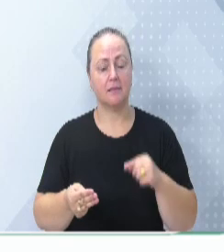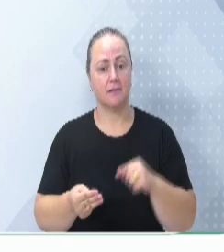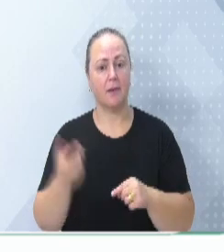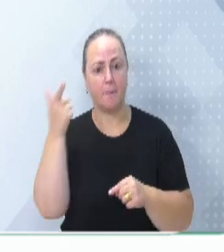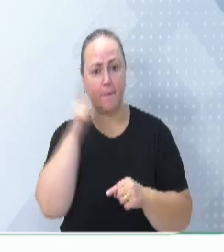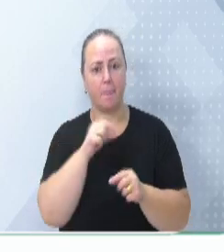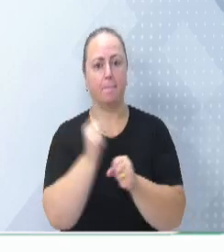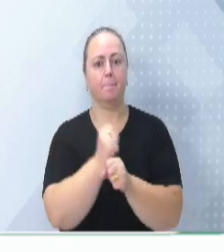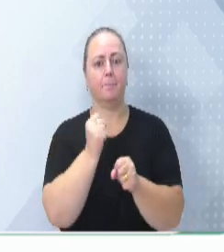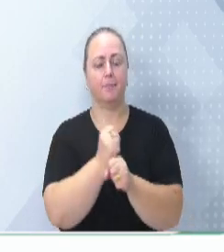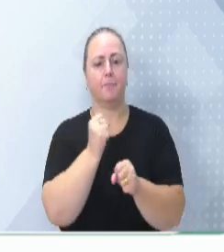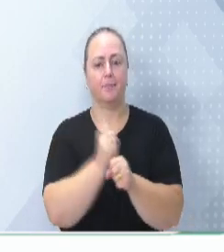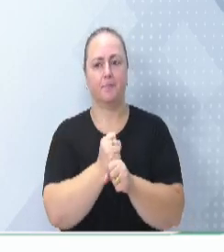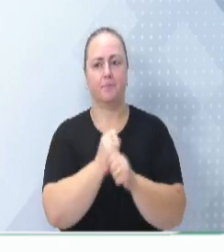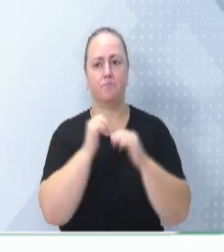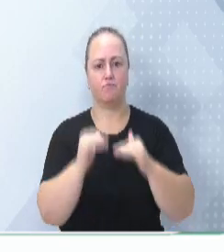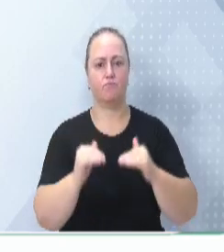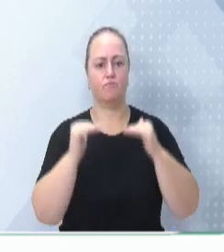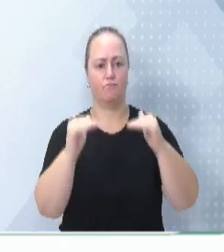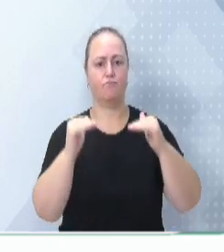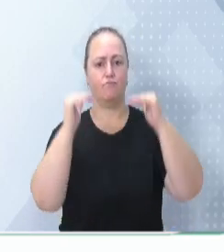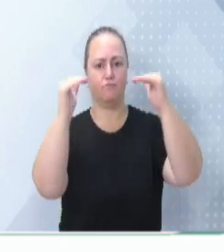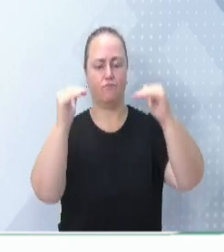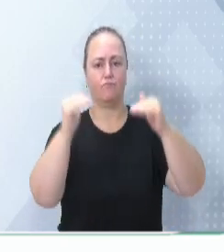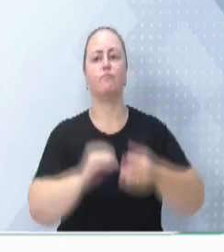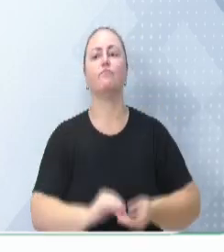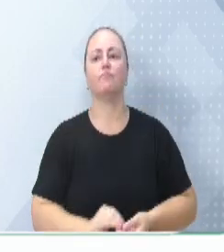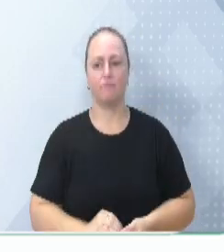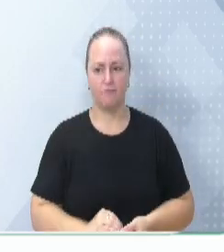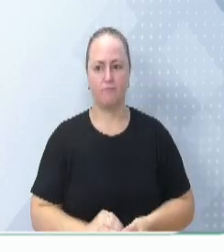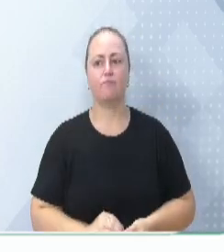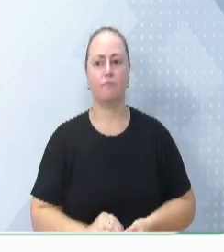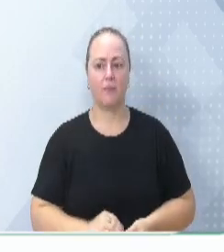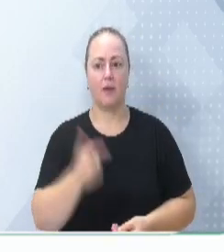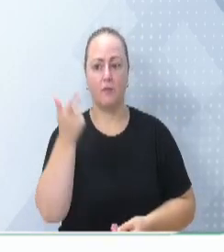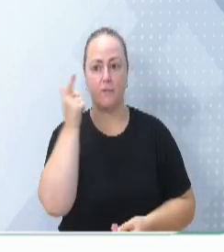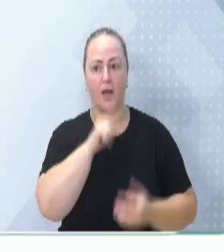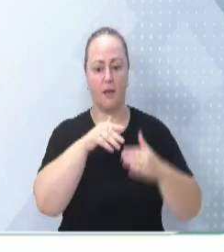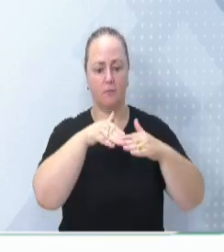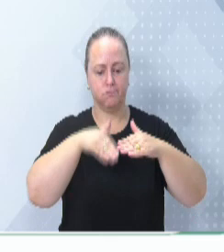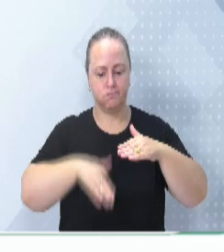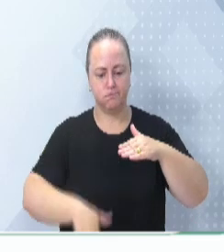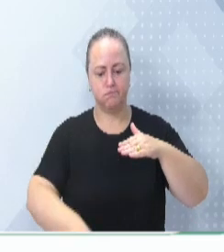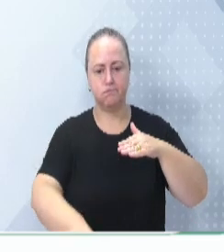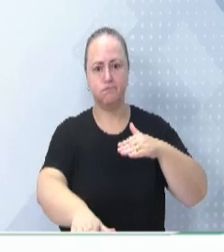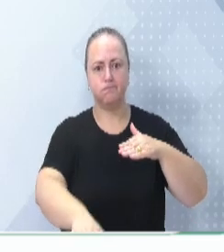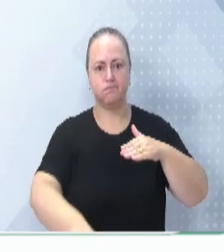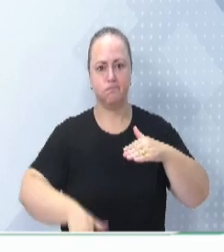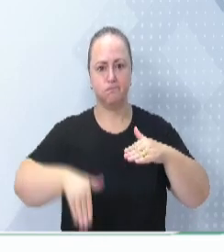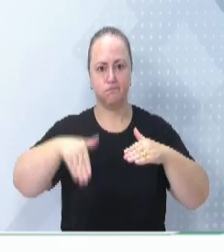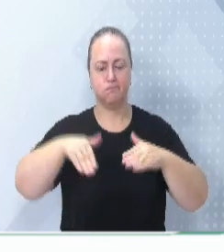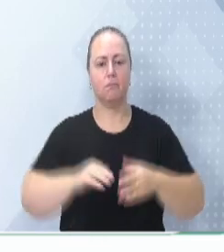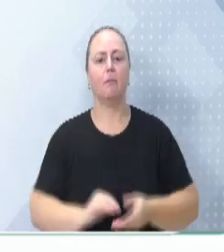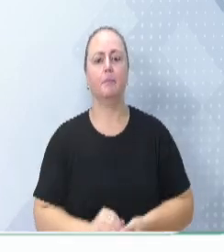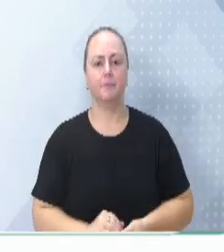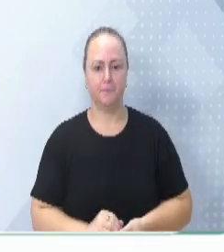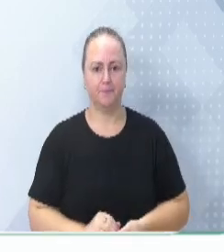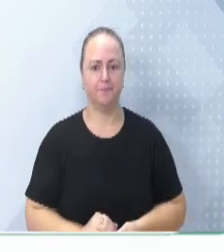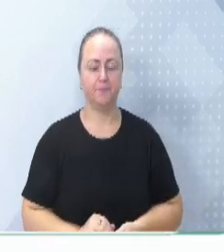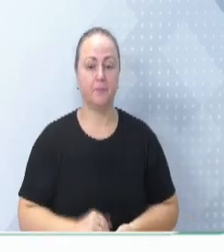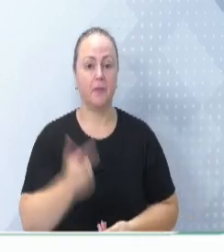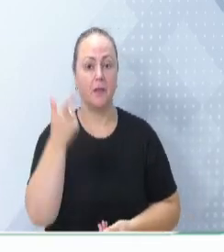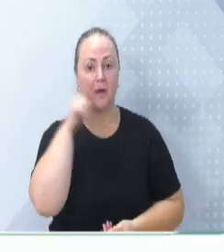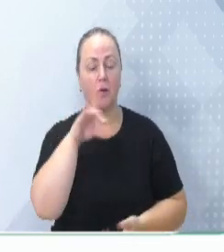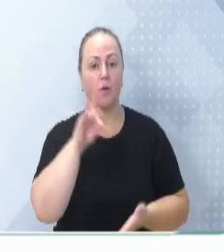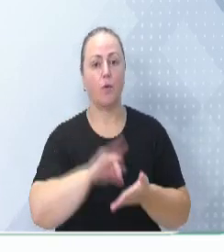executar essa obra de três pavimentos, que é uma parte de baixo do subsolo, que é a extensão do estacionamento, e alinhar isso com